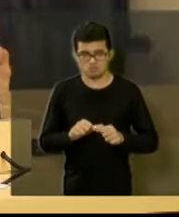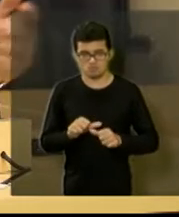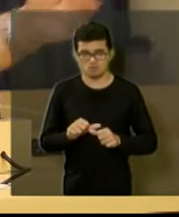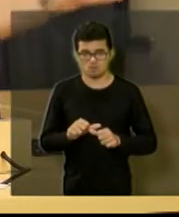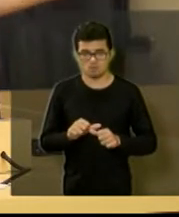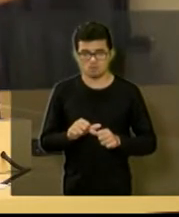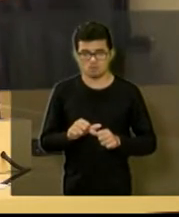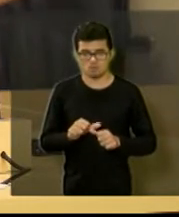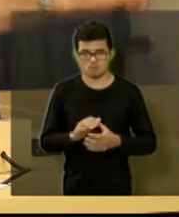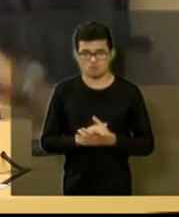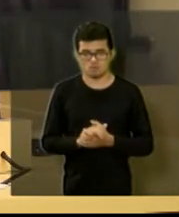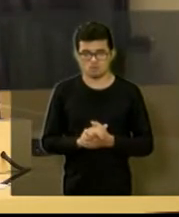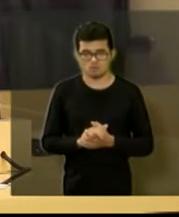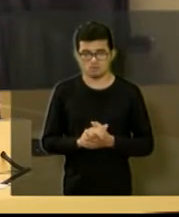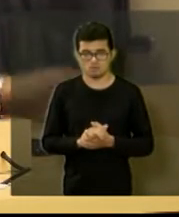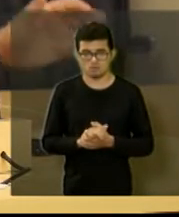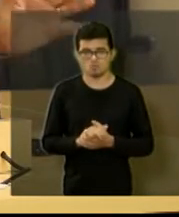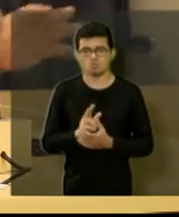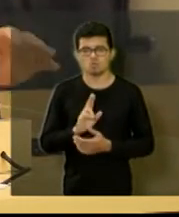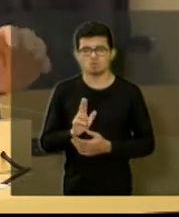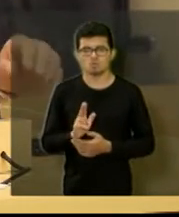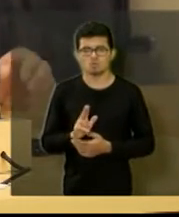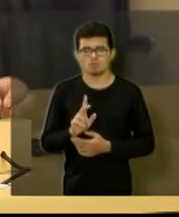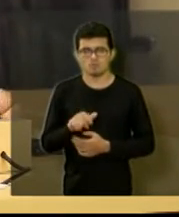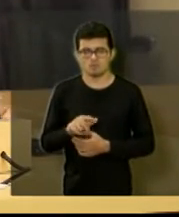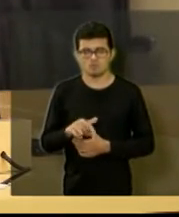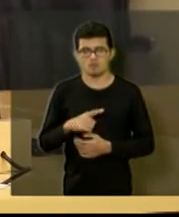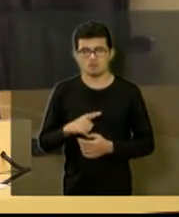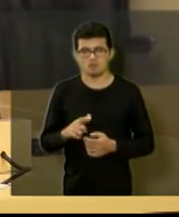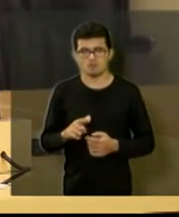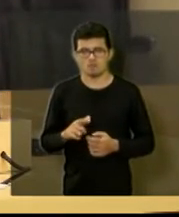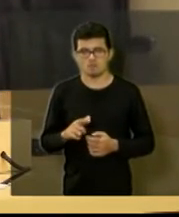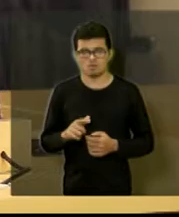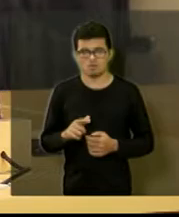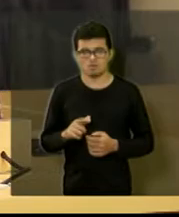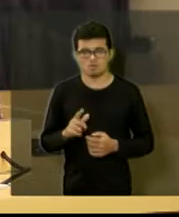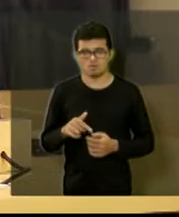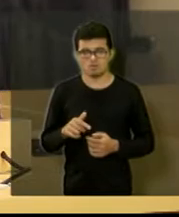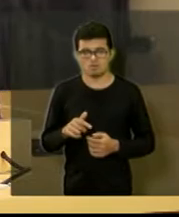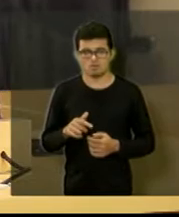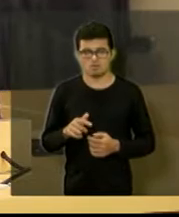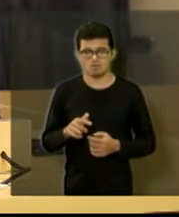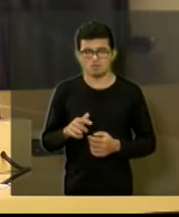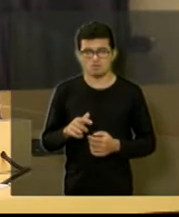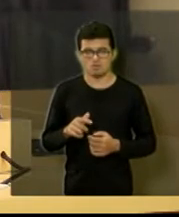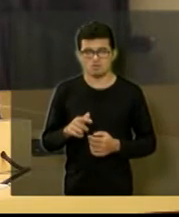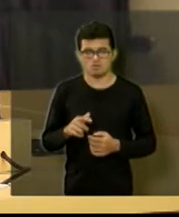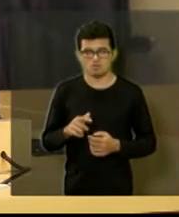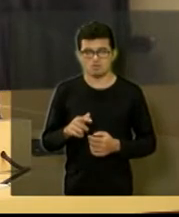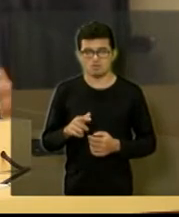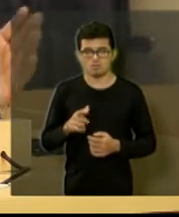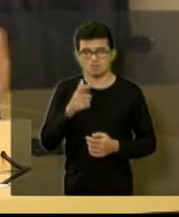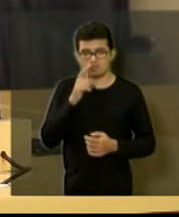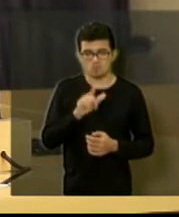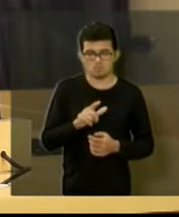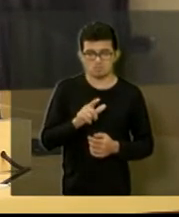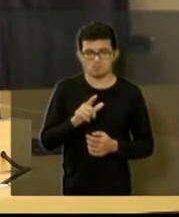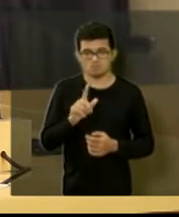como é fala a interligação de um poço com o outro a interligação é poder